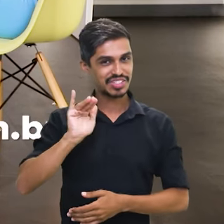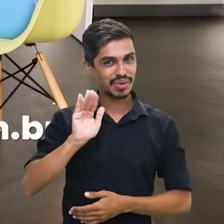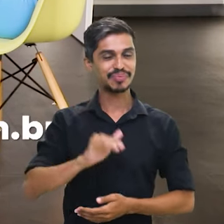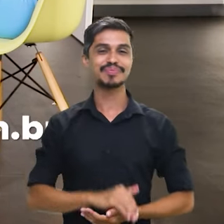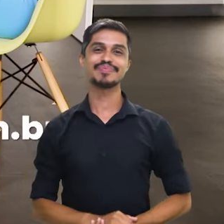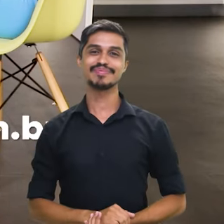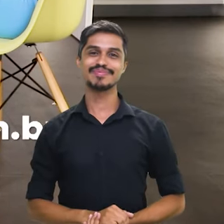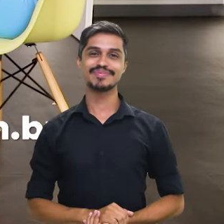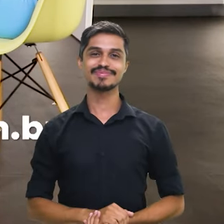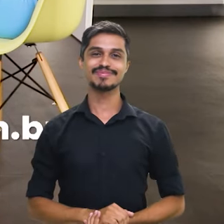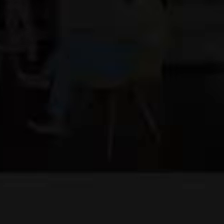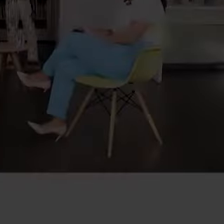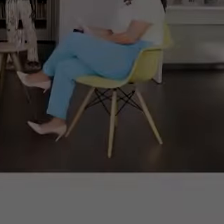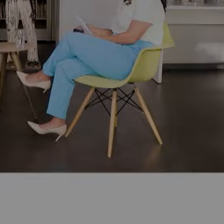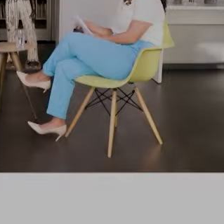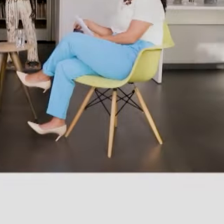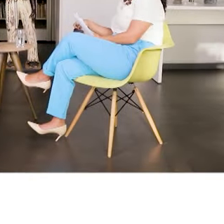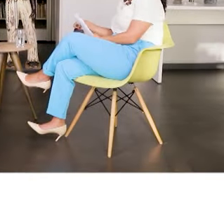Até a próxima edição.